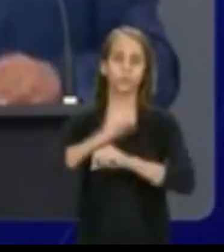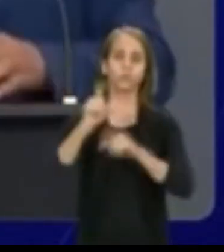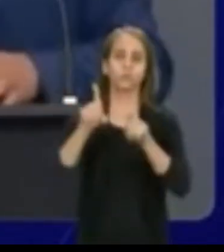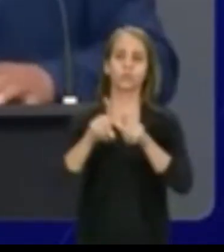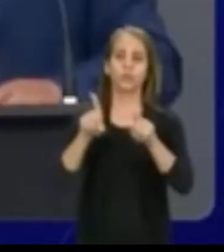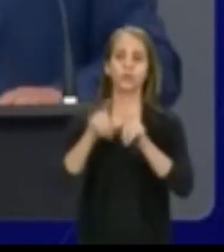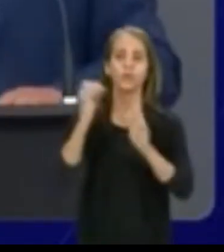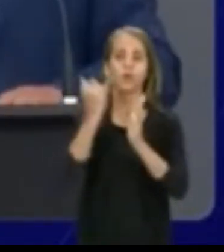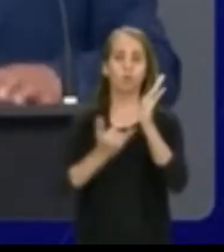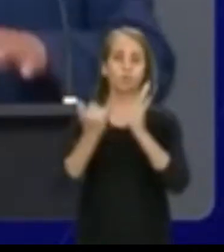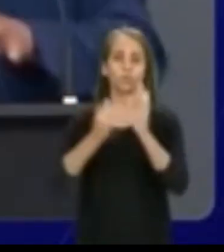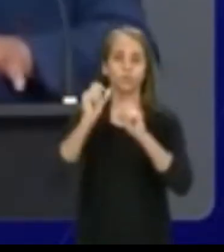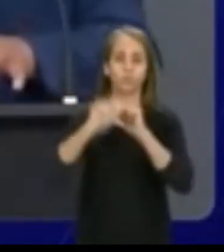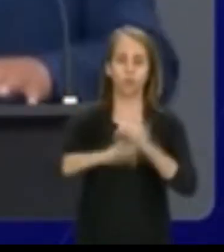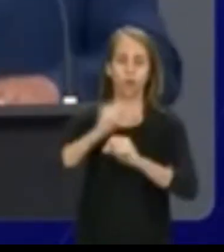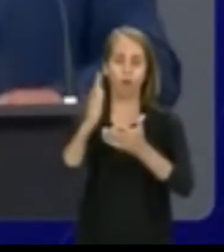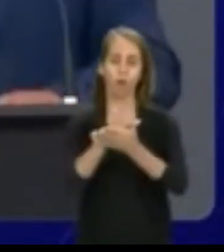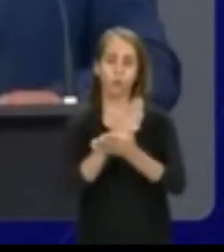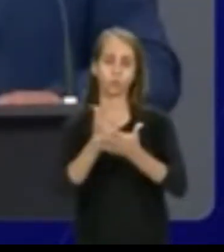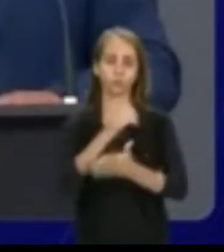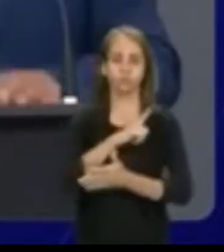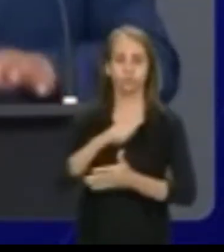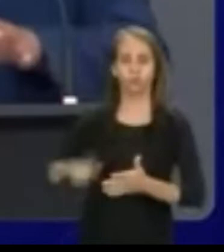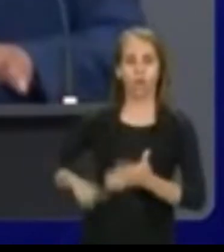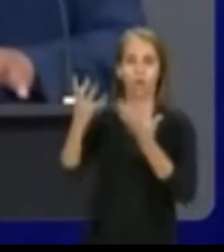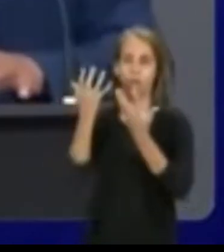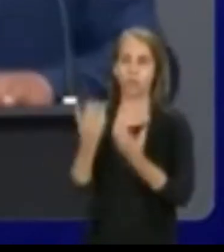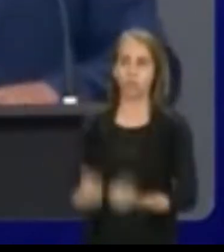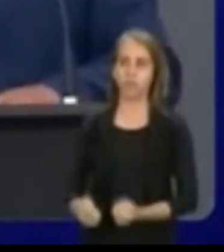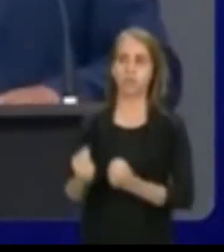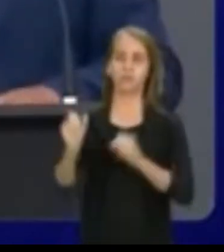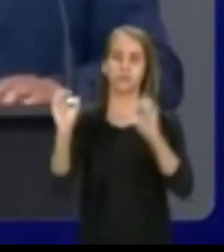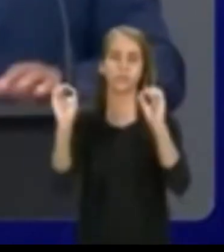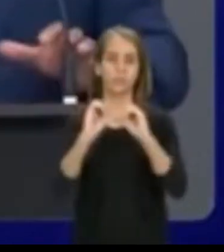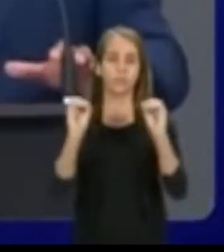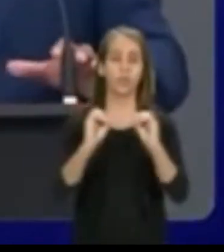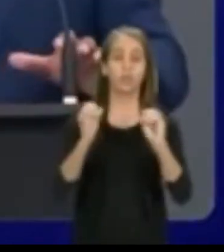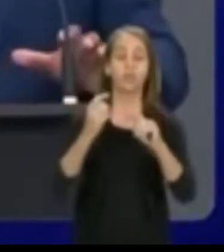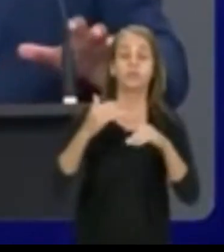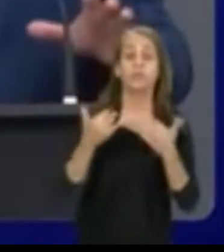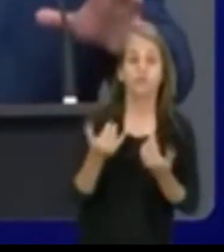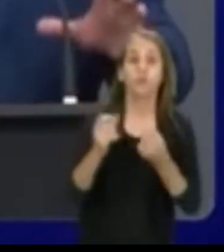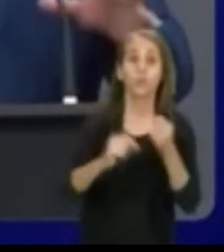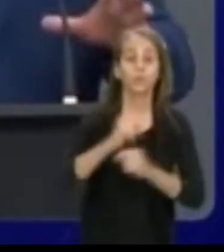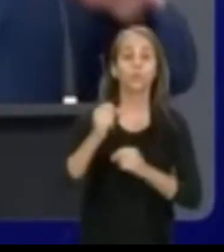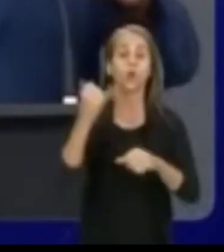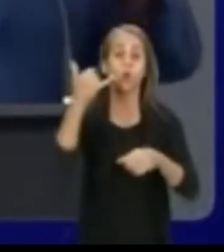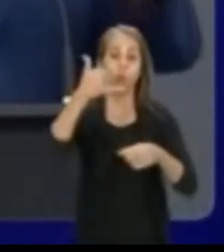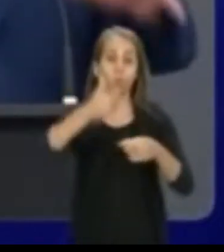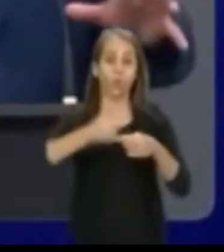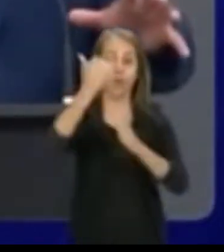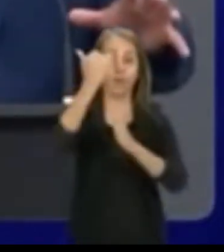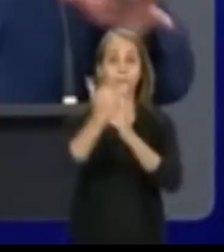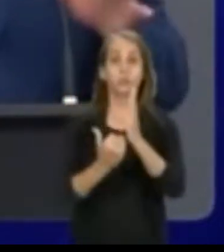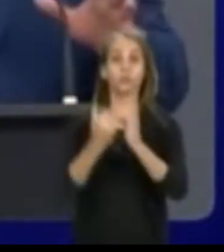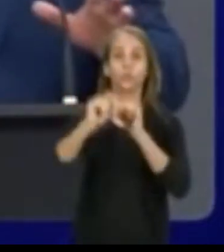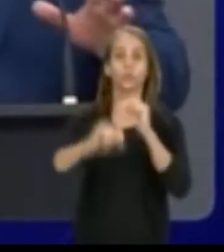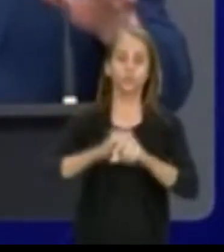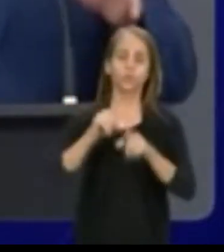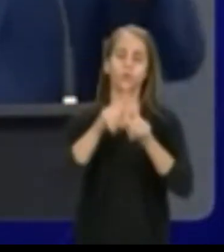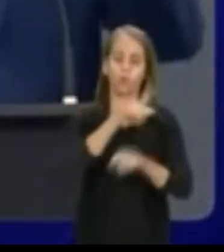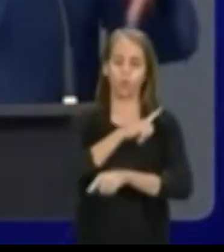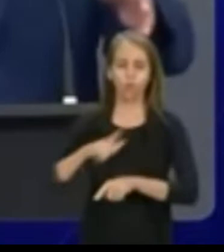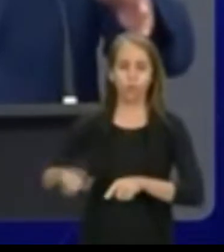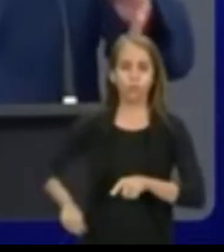Paraíba, não aceitarem em relação aos combustíveis, por isso que o preço baixou. Ou seja, nós temos um governo que agiu na hora certa,